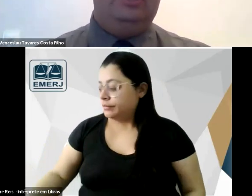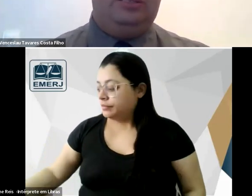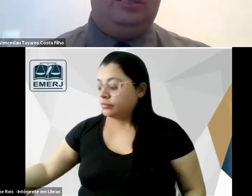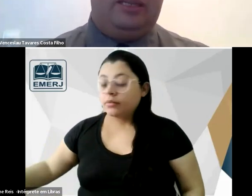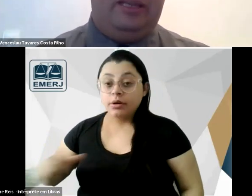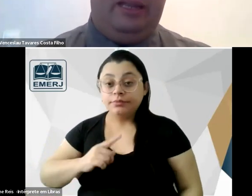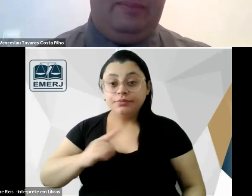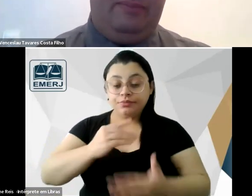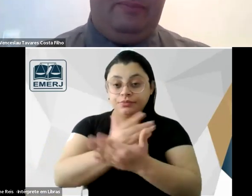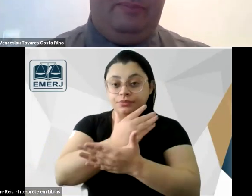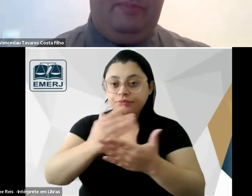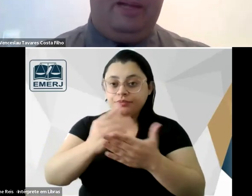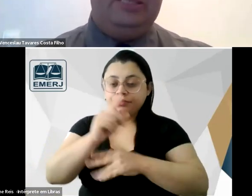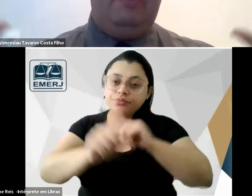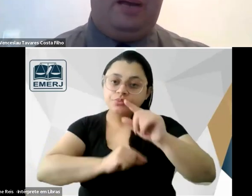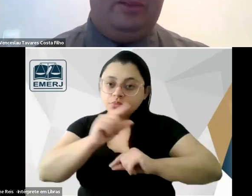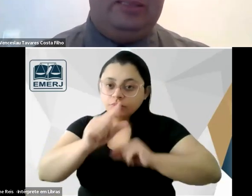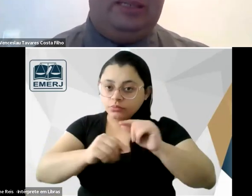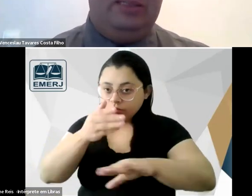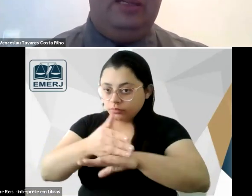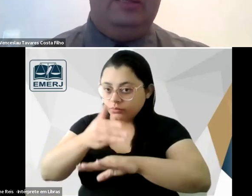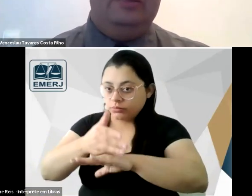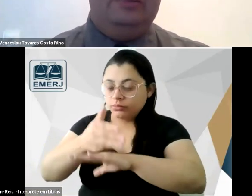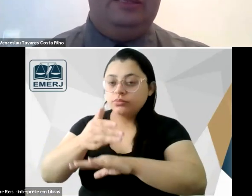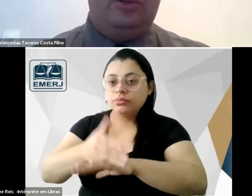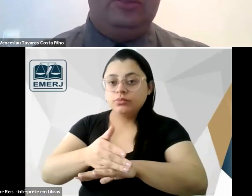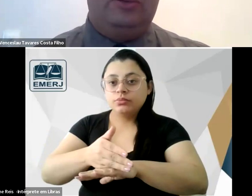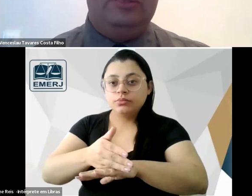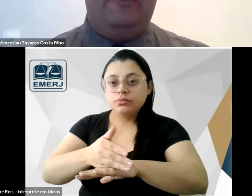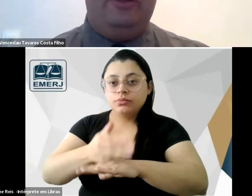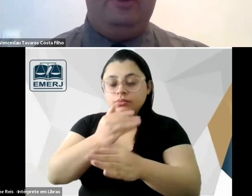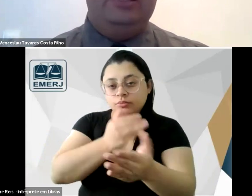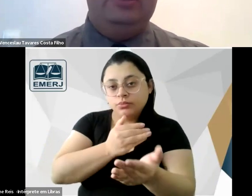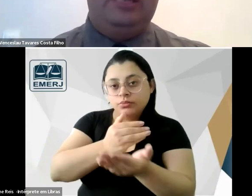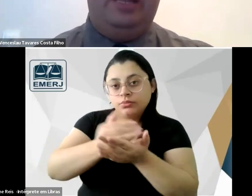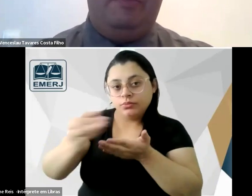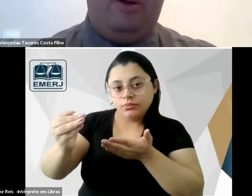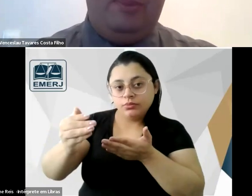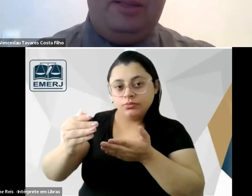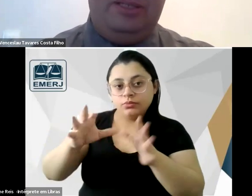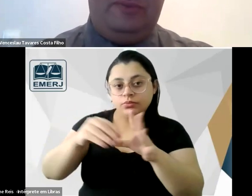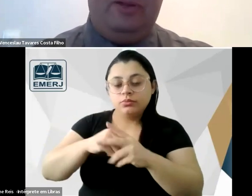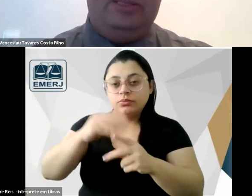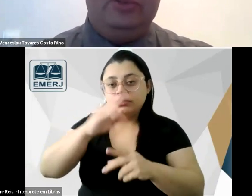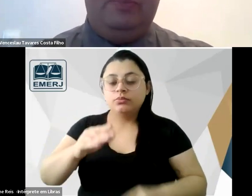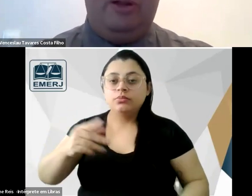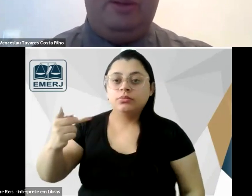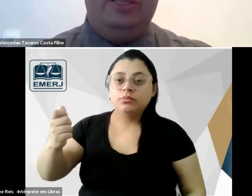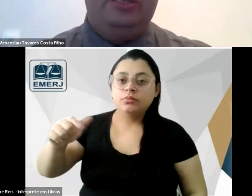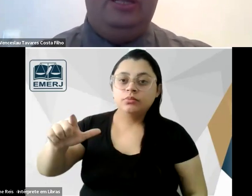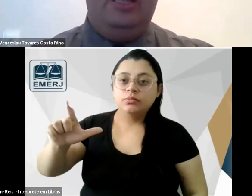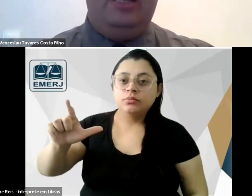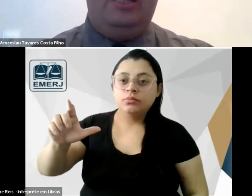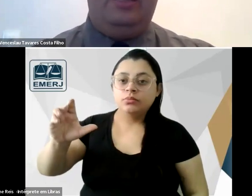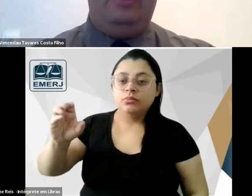personagens que participaram dessa introdução de Savigny do Brasil seria Paula Batista Francisco de Paula